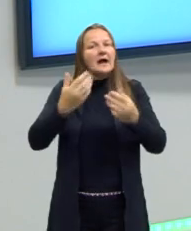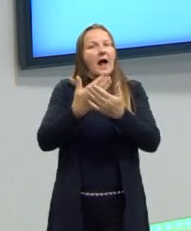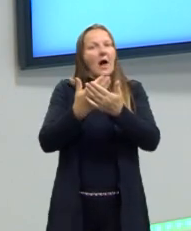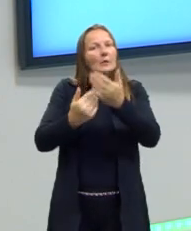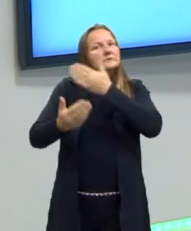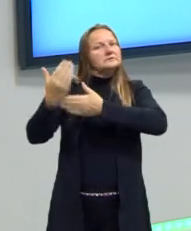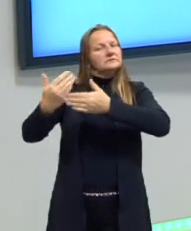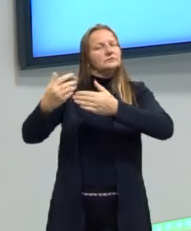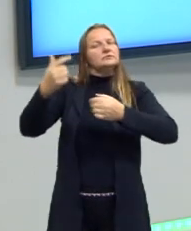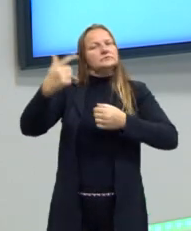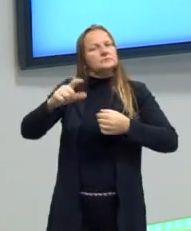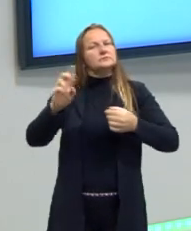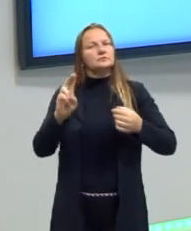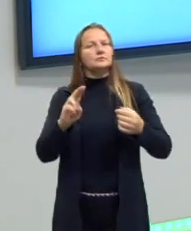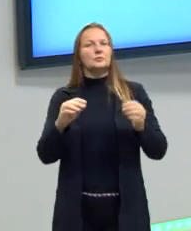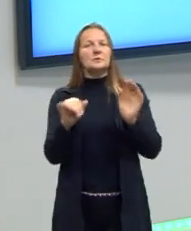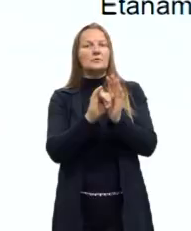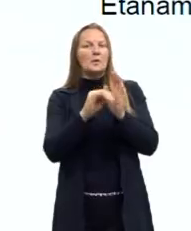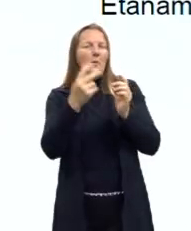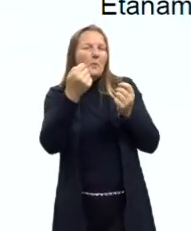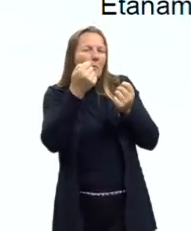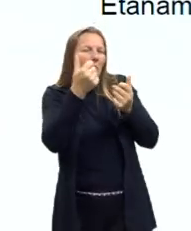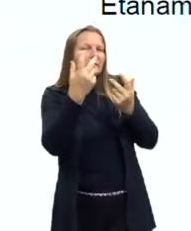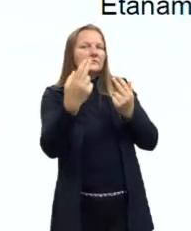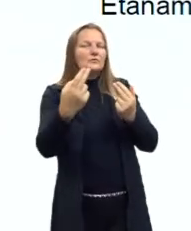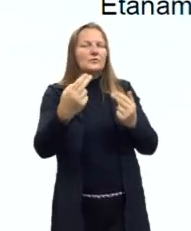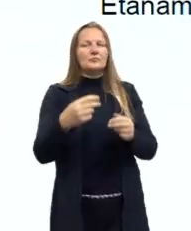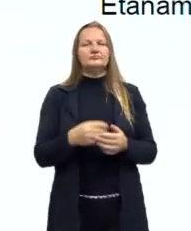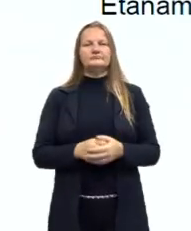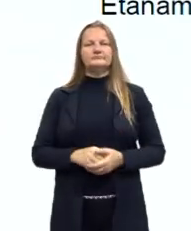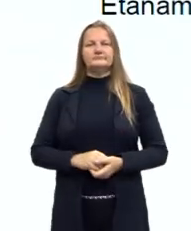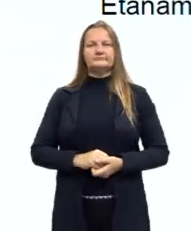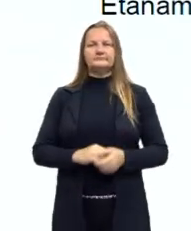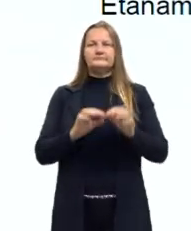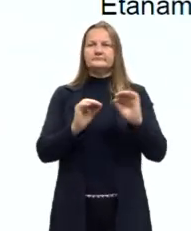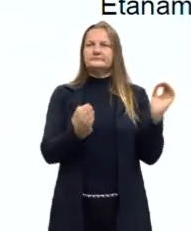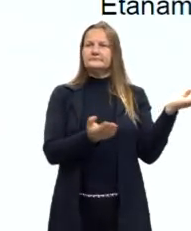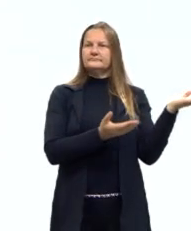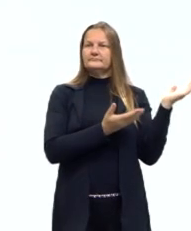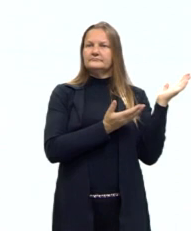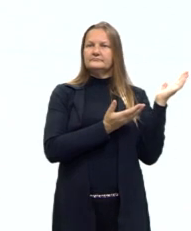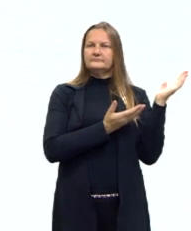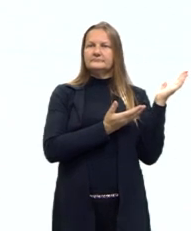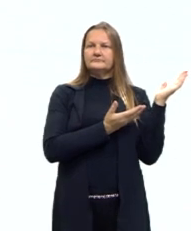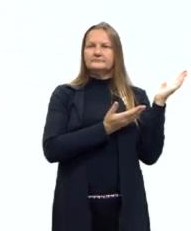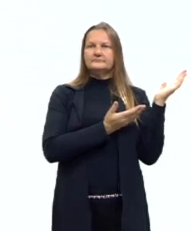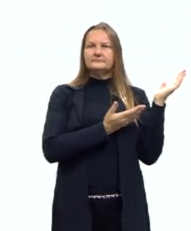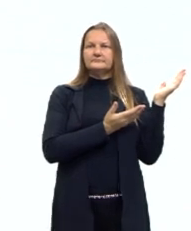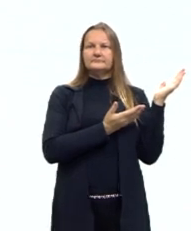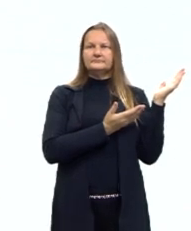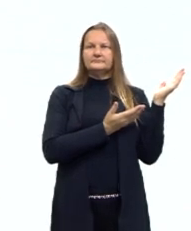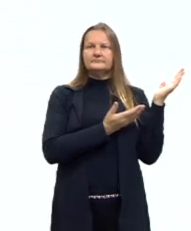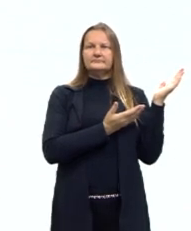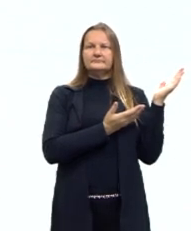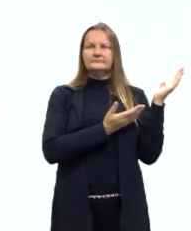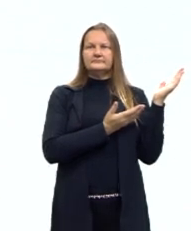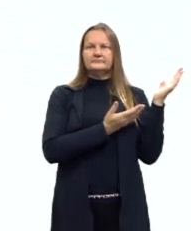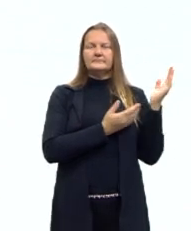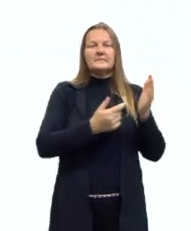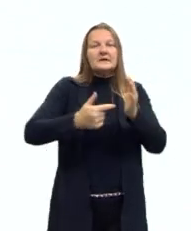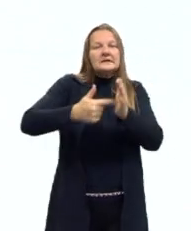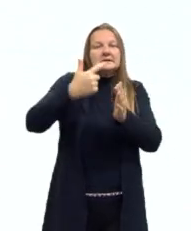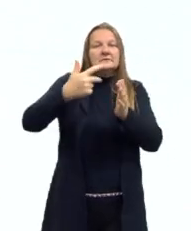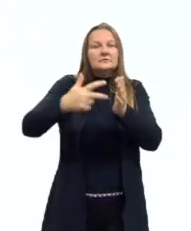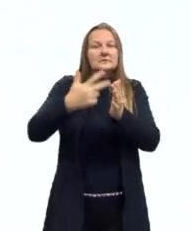nomenclaturas, porque elas são muito parecidas. Então, realmente fica mais fácil de entender. E as secundárias e as